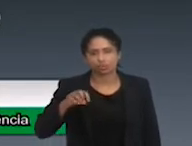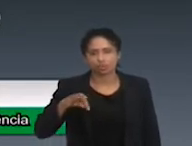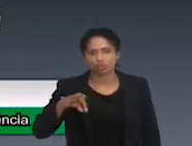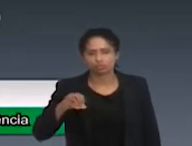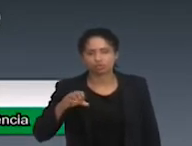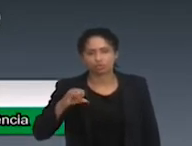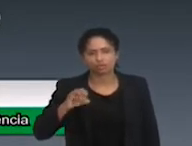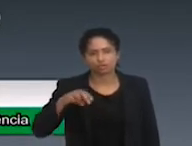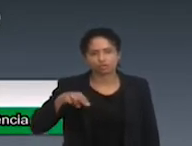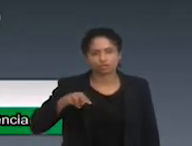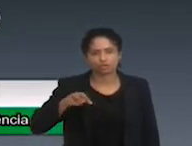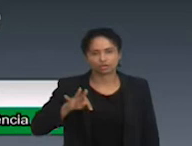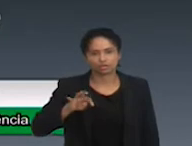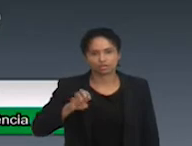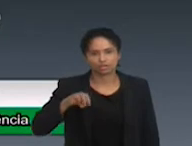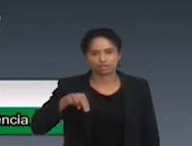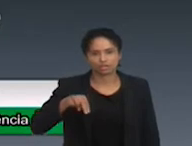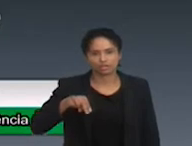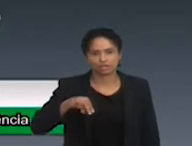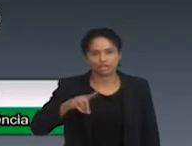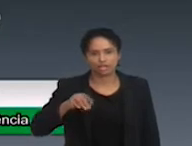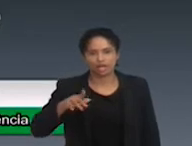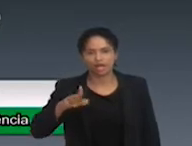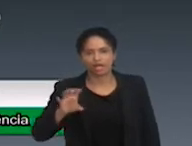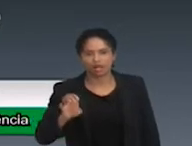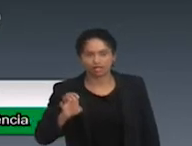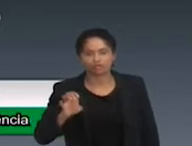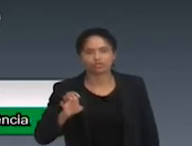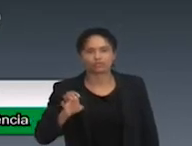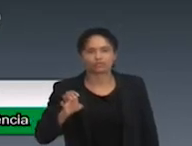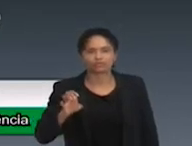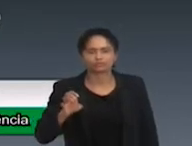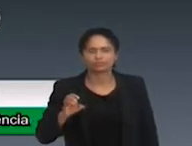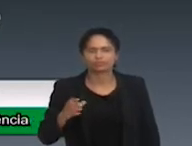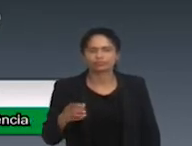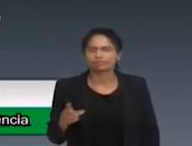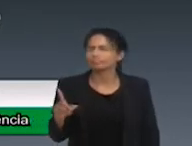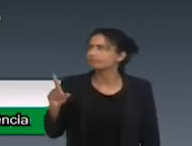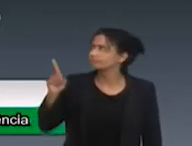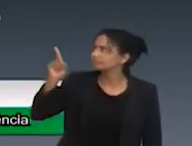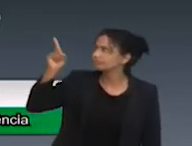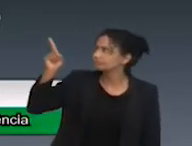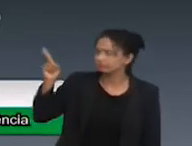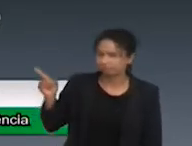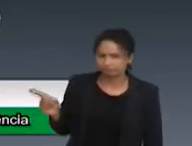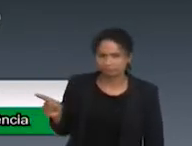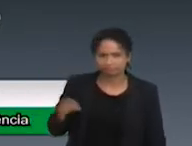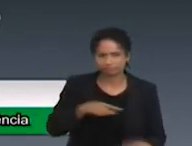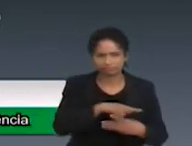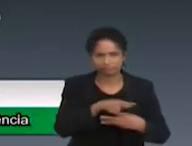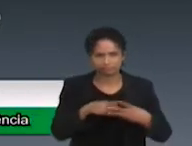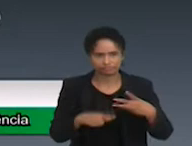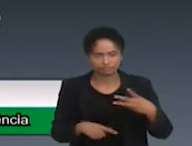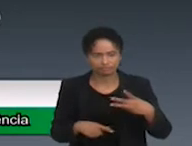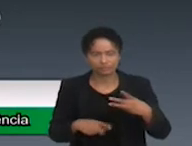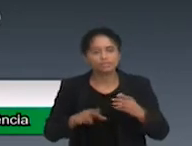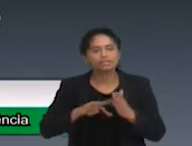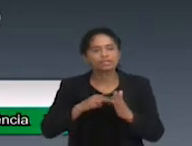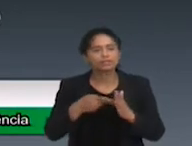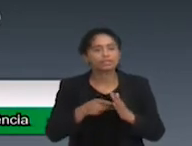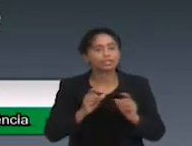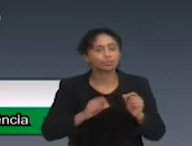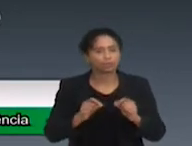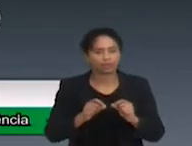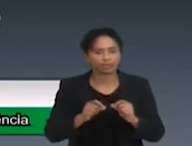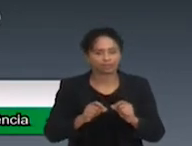deficiência ou algum tipo de transtorno de neurodesenvolvimento? Fazendo um bom rastreio diagnóstico, intervindo antes mesmo desse